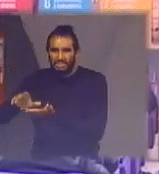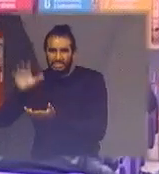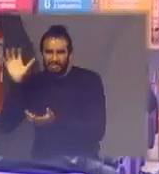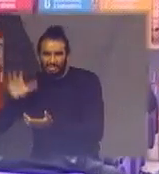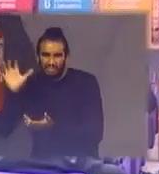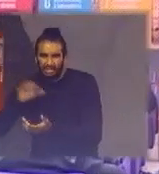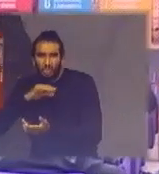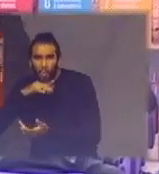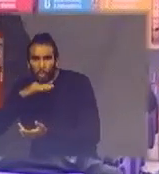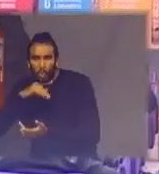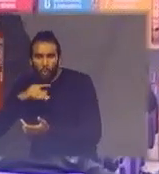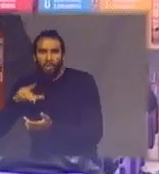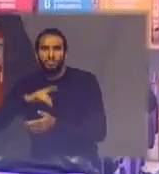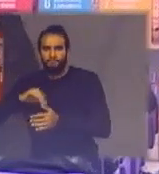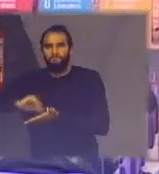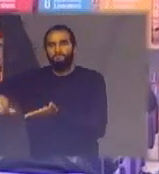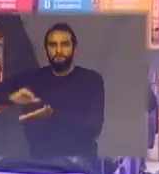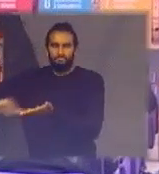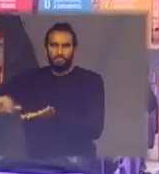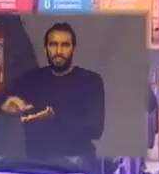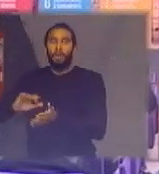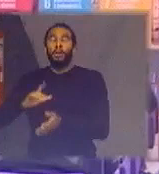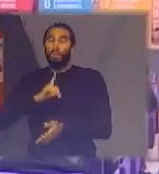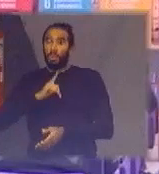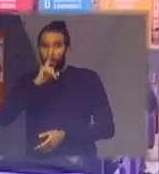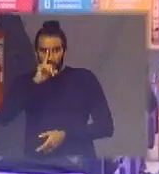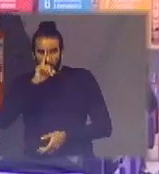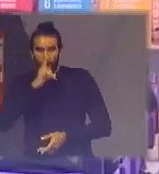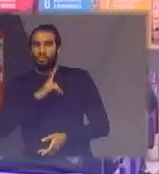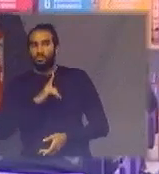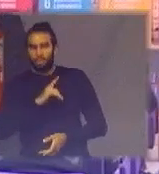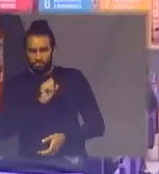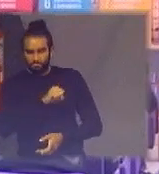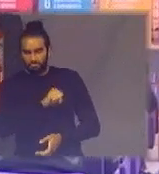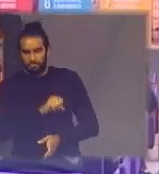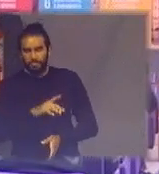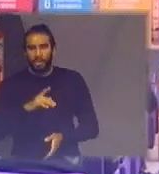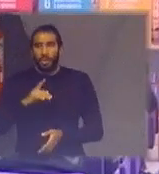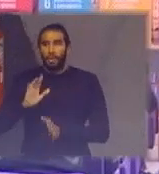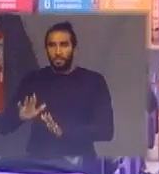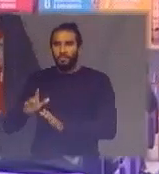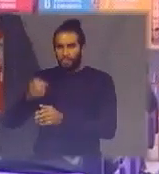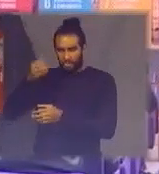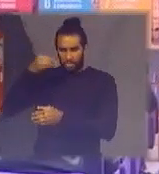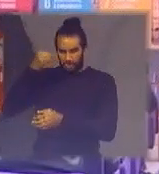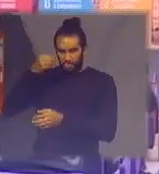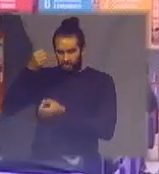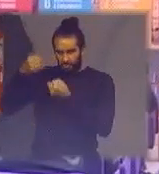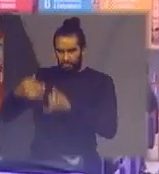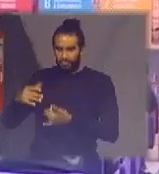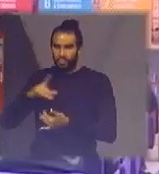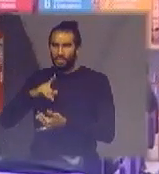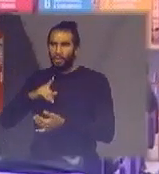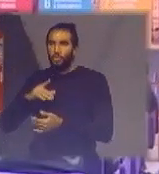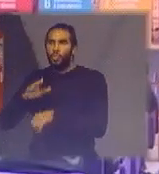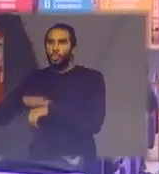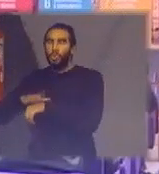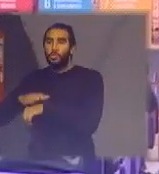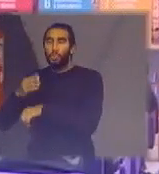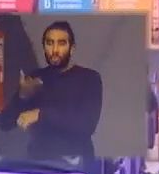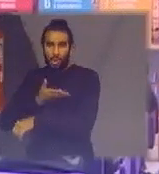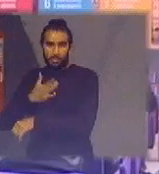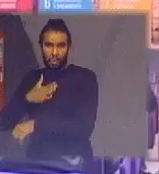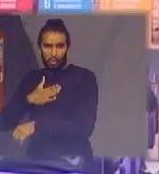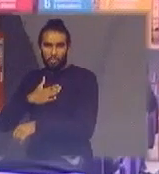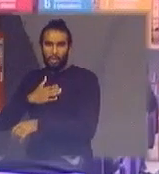realmente há risco vou dar um exemplo teve uma época que um colega meu foi obrigado a trabalhar numa sala que era